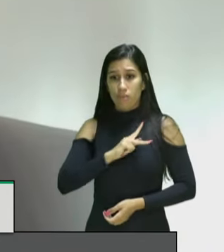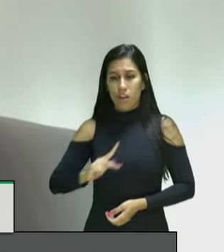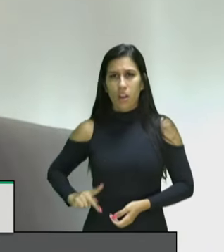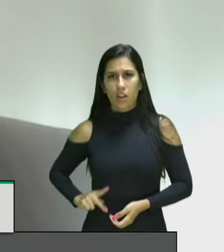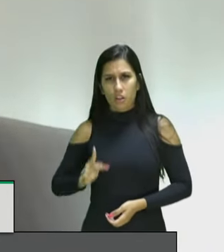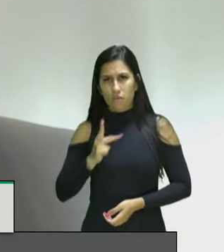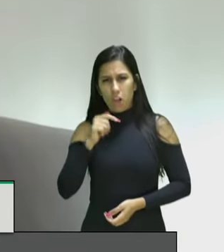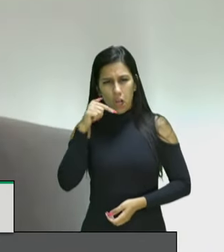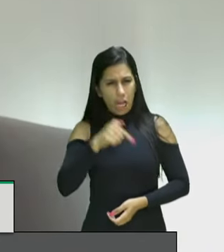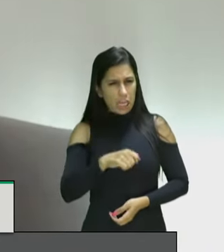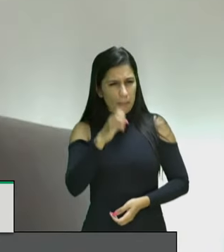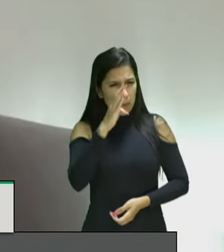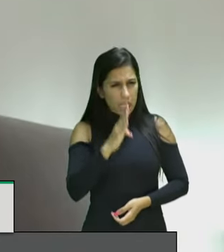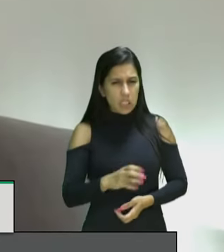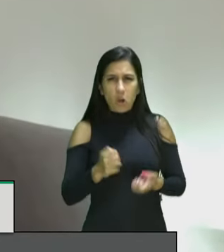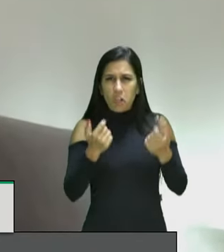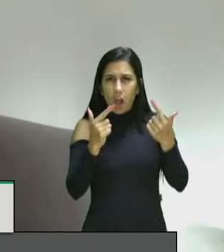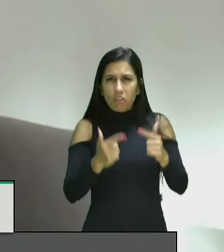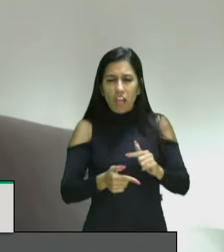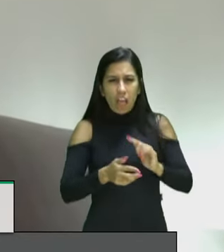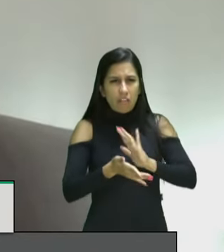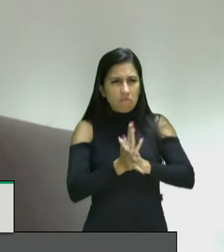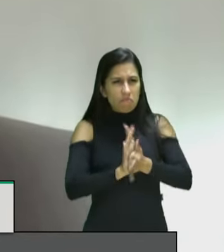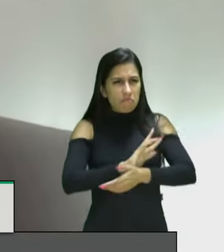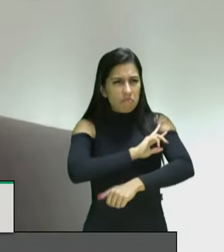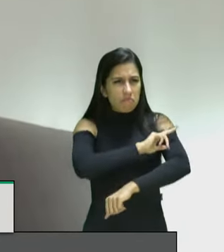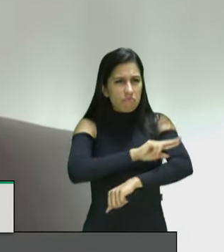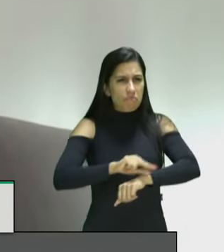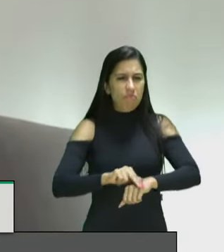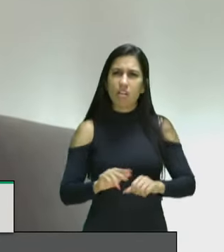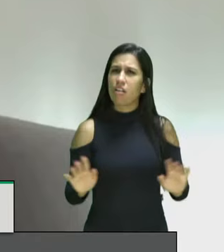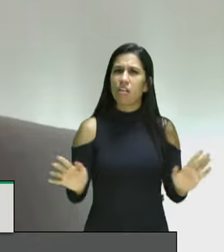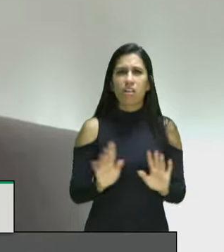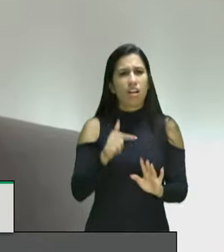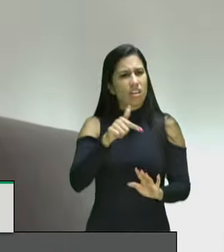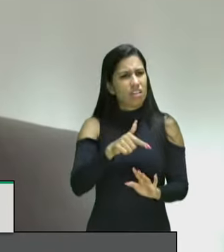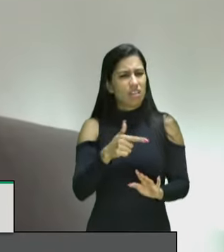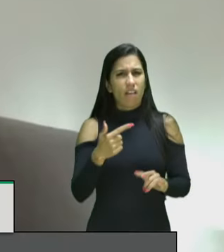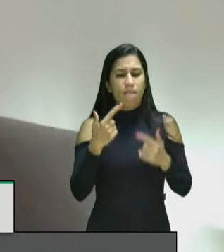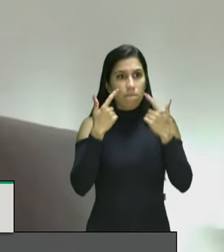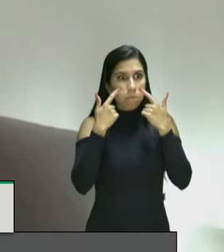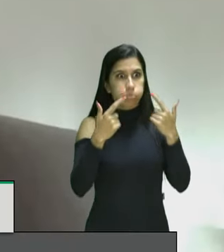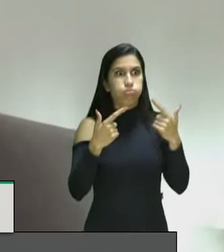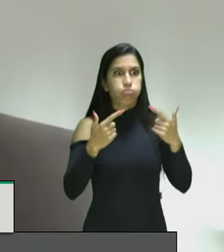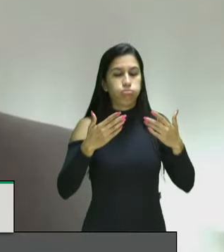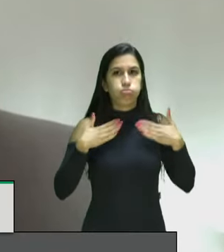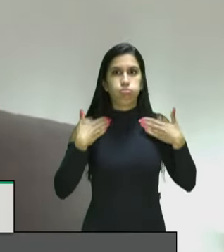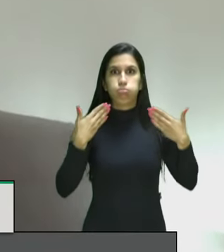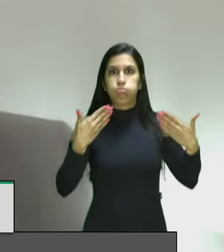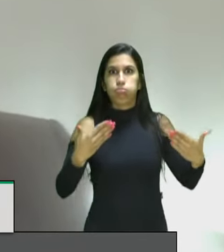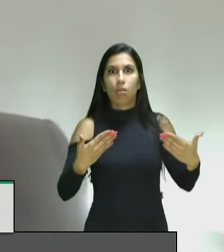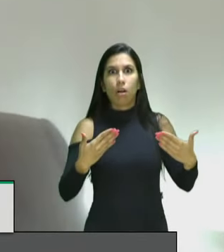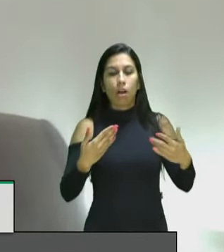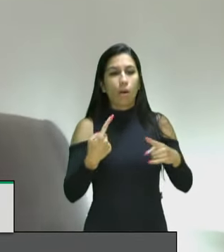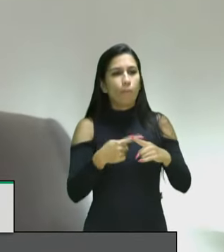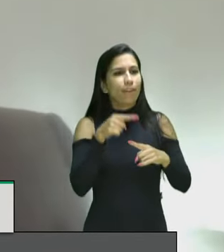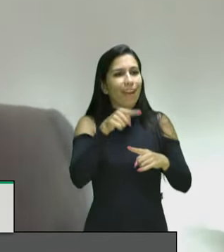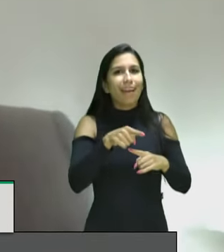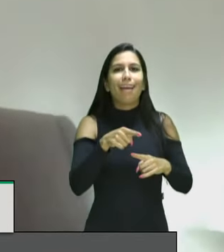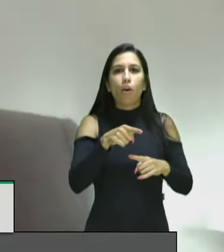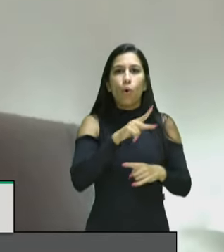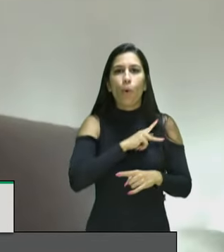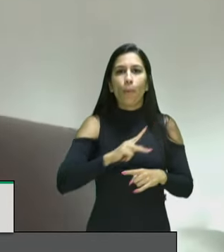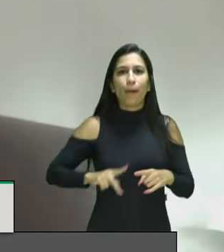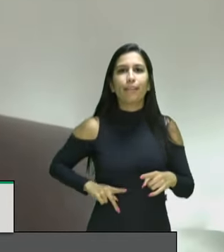esse tipo de negativa tende a ter impacto ainda maior porque consegue aglomerar a população em